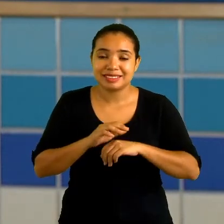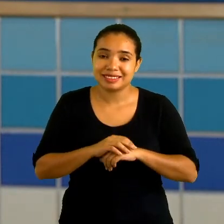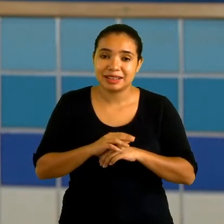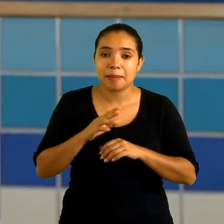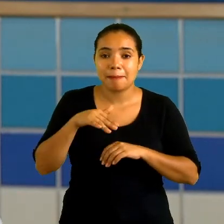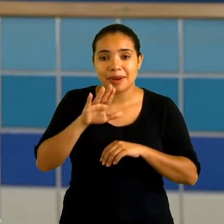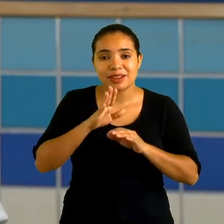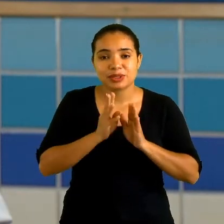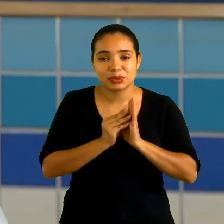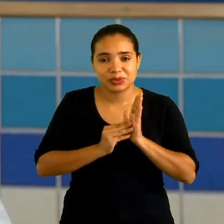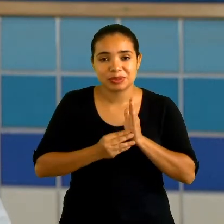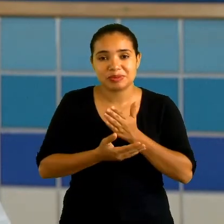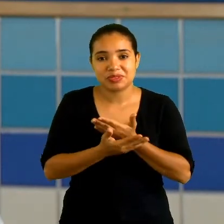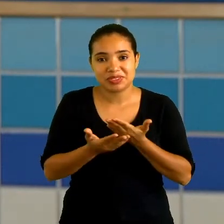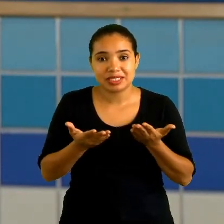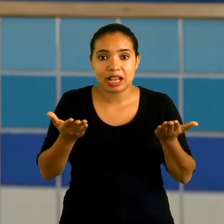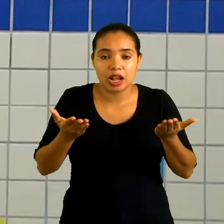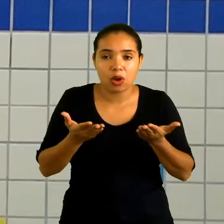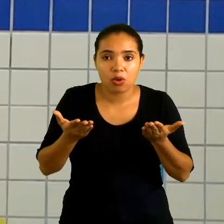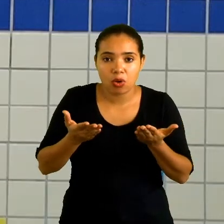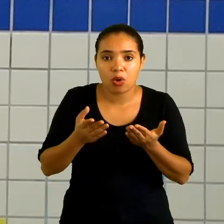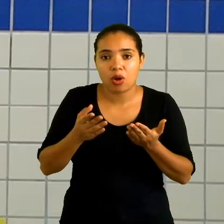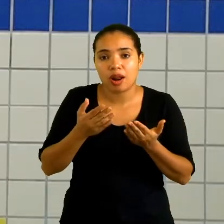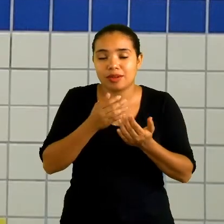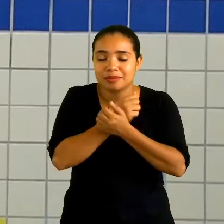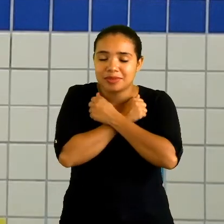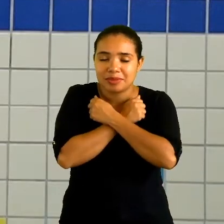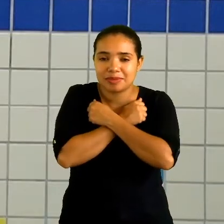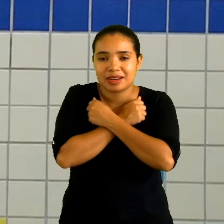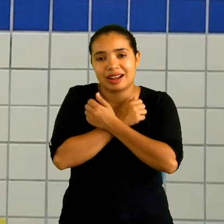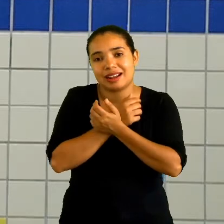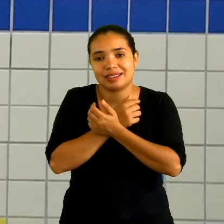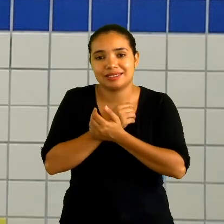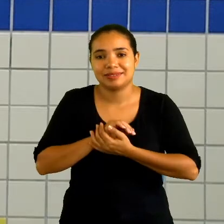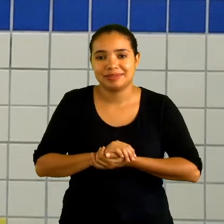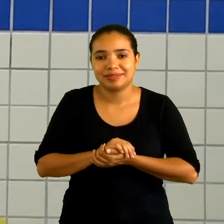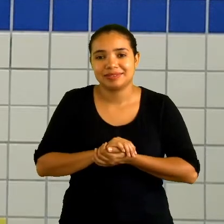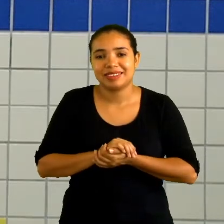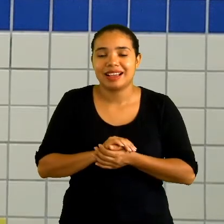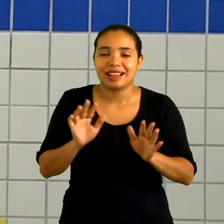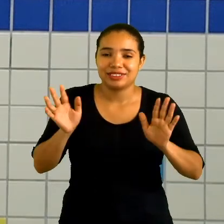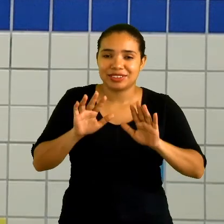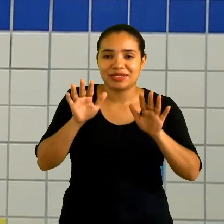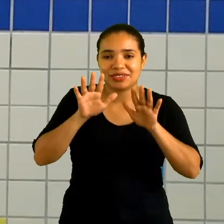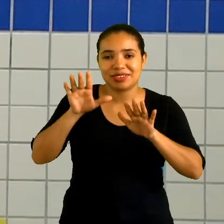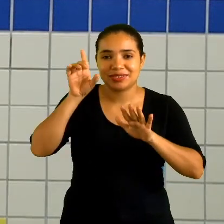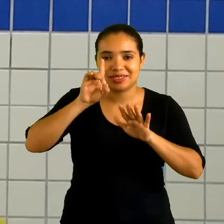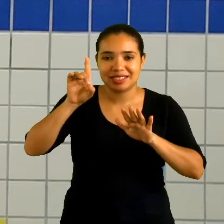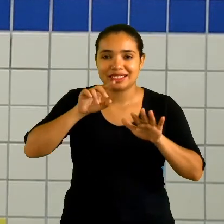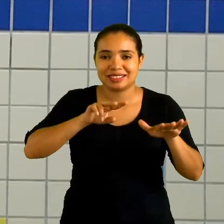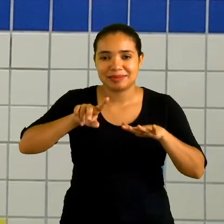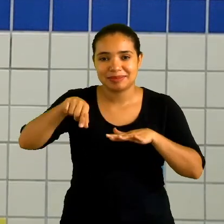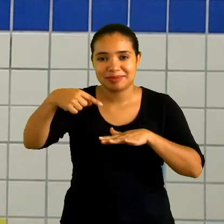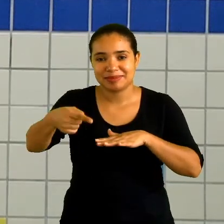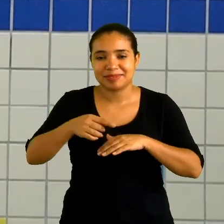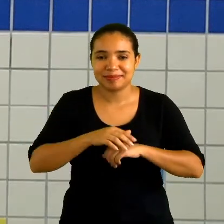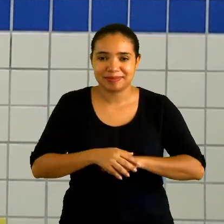conteúdo pra você. Por enquanto, o nosso abraço é virtual. Fique com Deus e até a próxima semana!